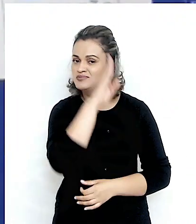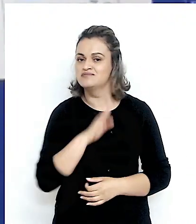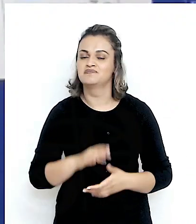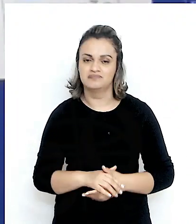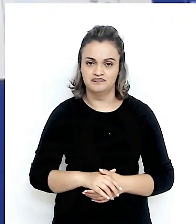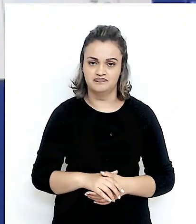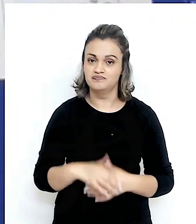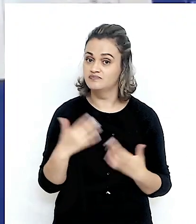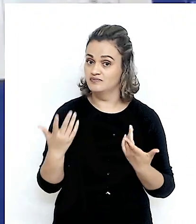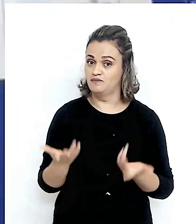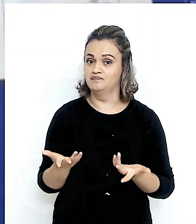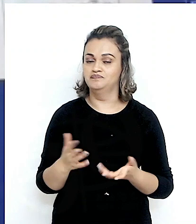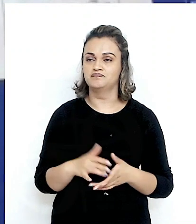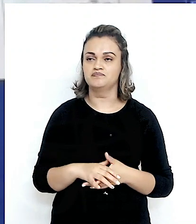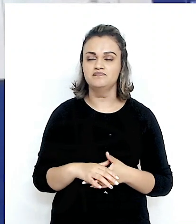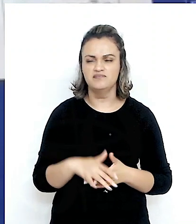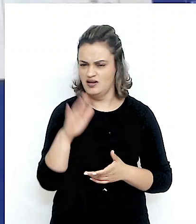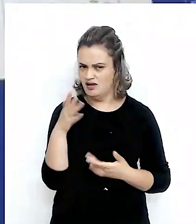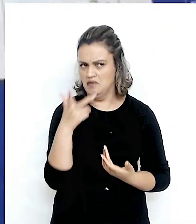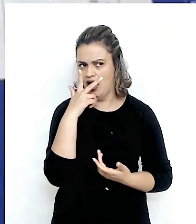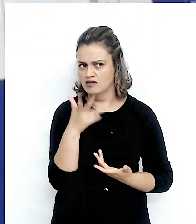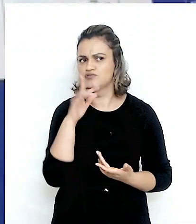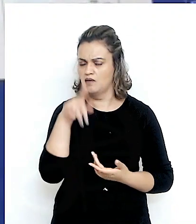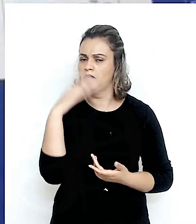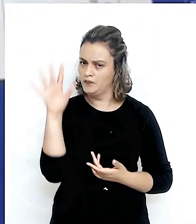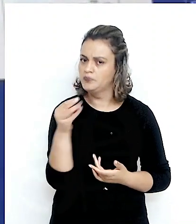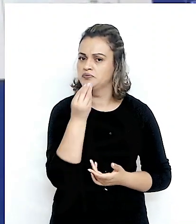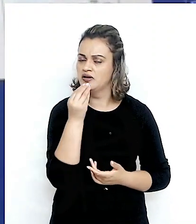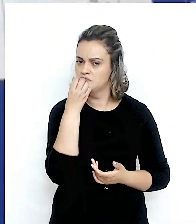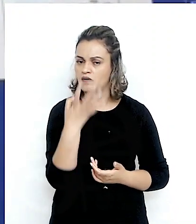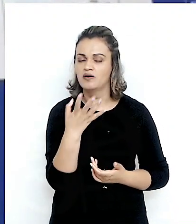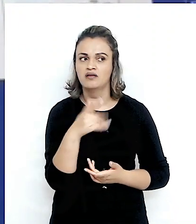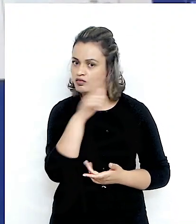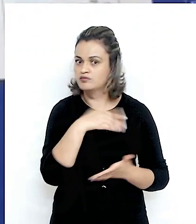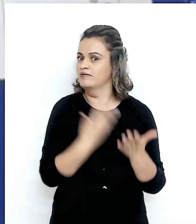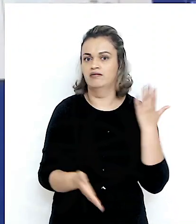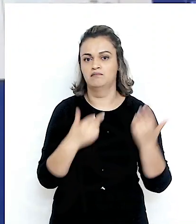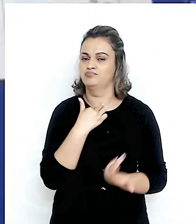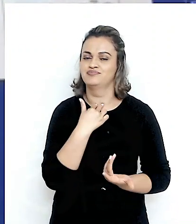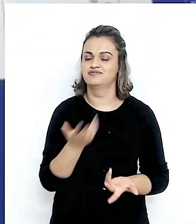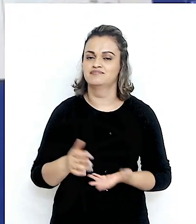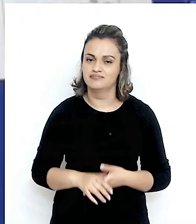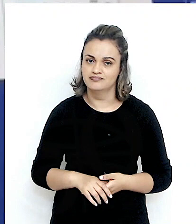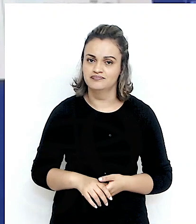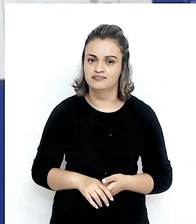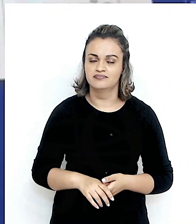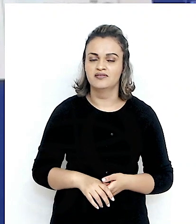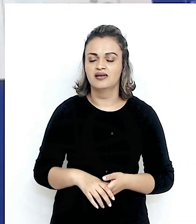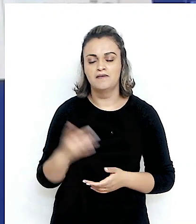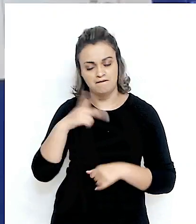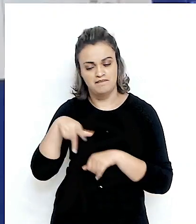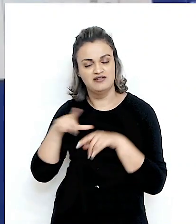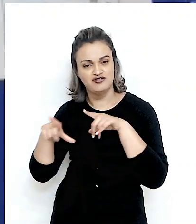Então, eu acho que essas são oportunidades que nós não podemos perder, ou seja, o Japão